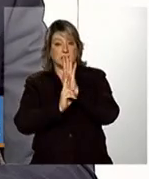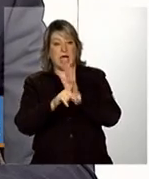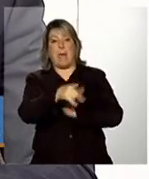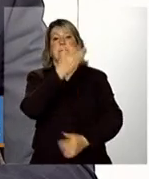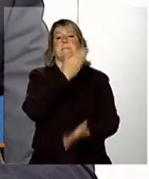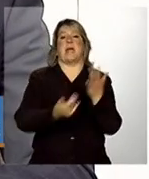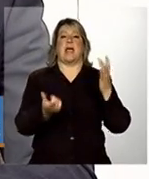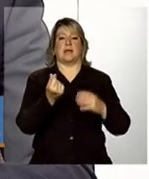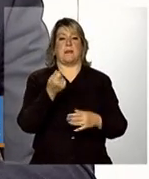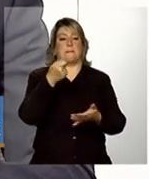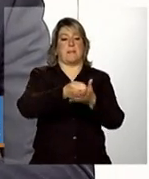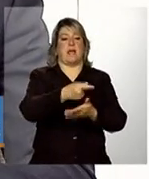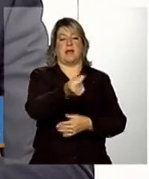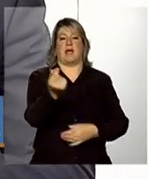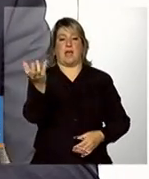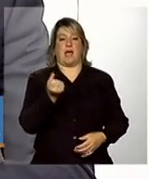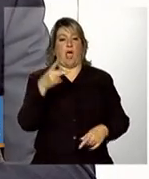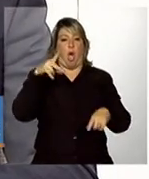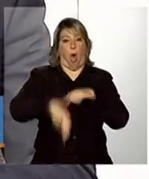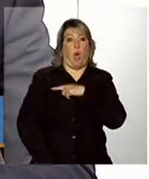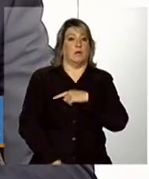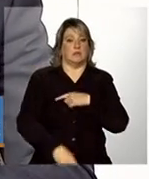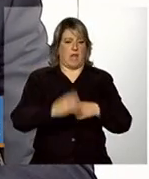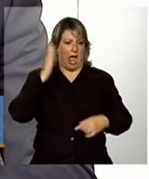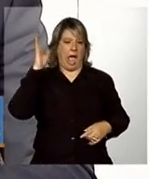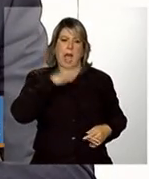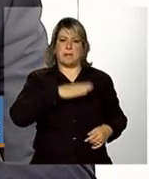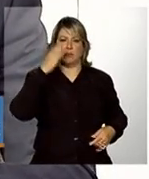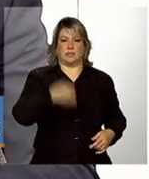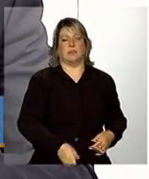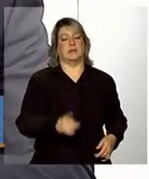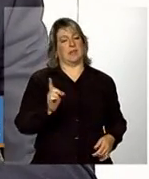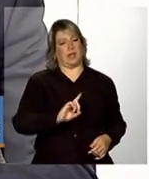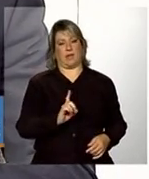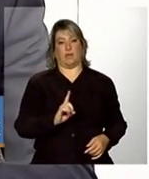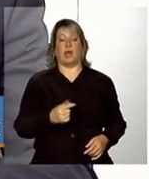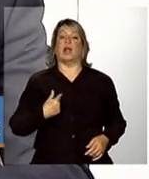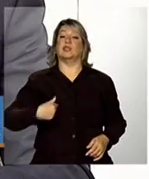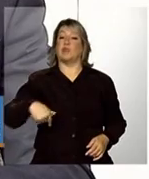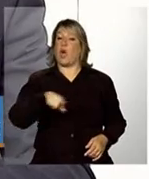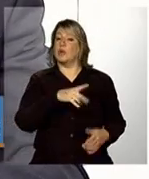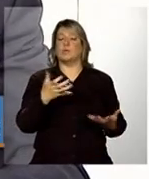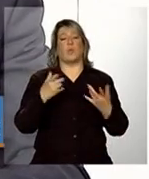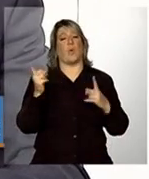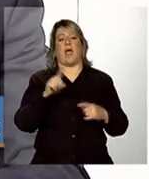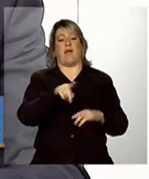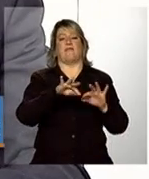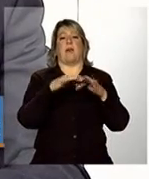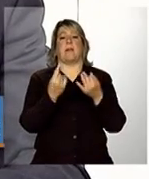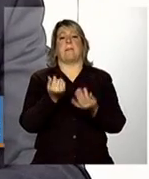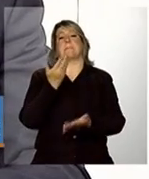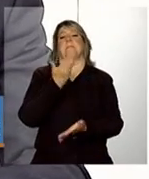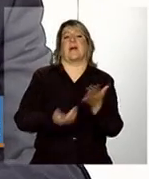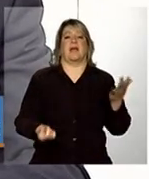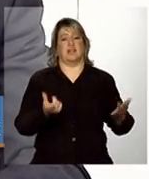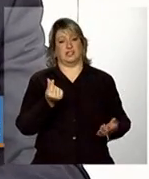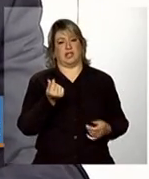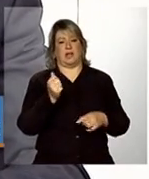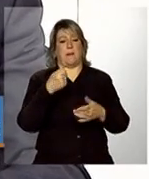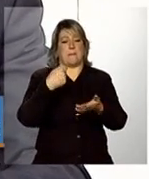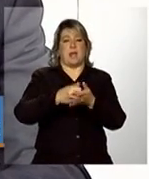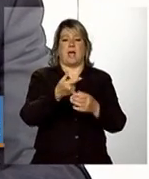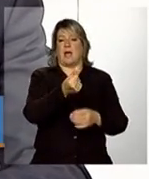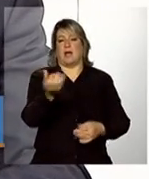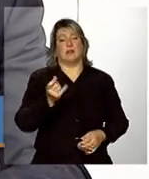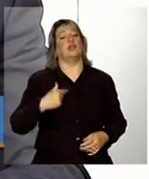benefício. Porque o objetivo não é que a família perca o benefício, o objetivo é que a família continue cumprindo as condicionalidades, que ela continue